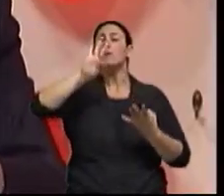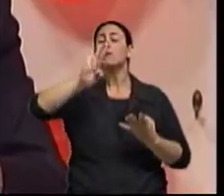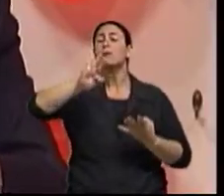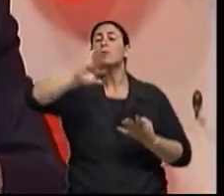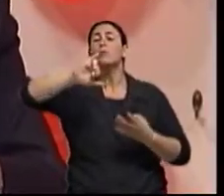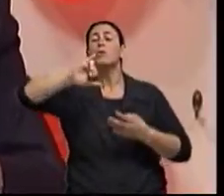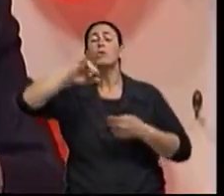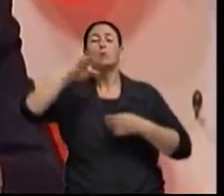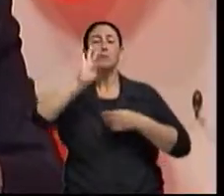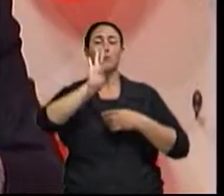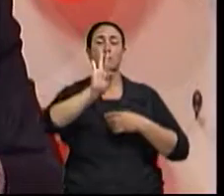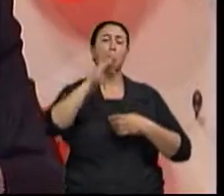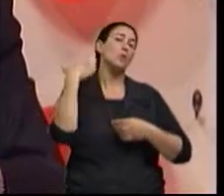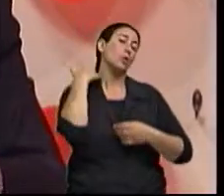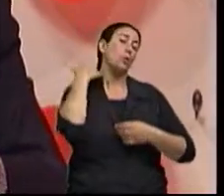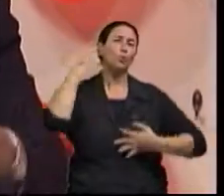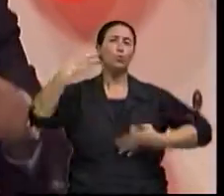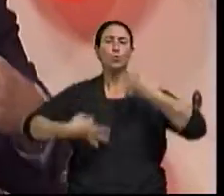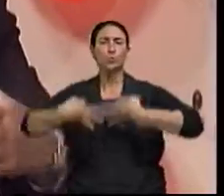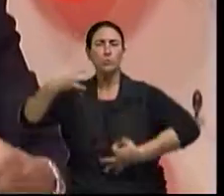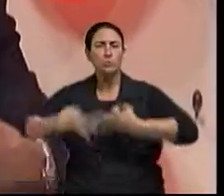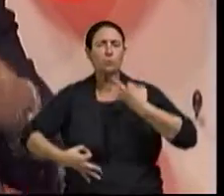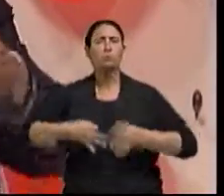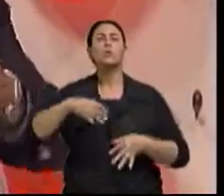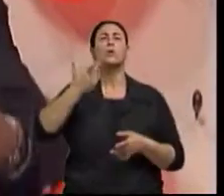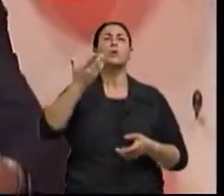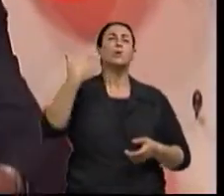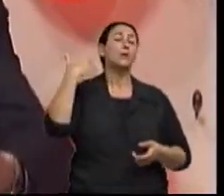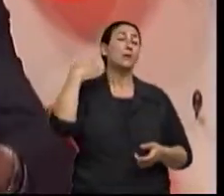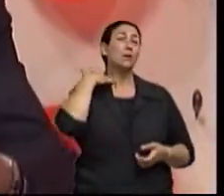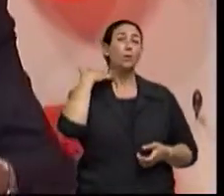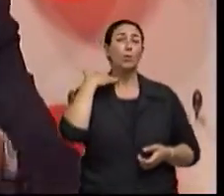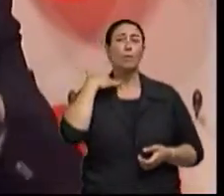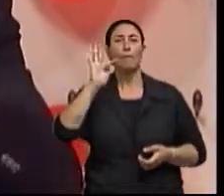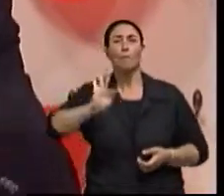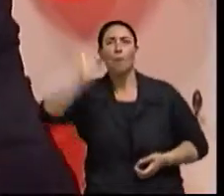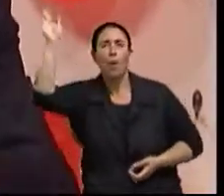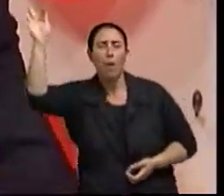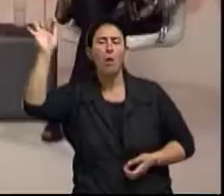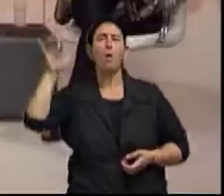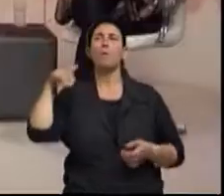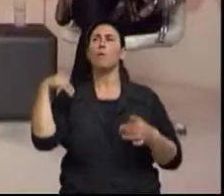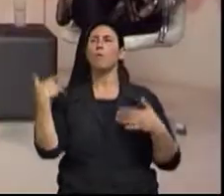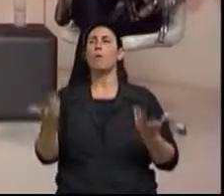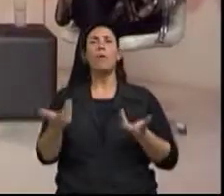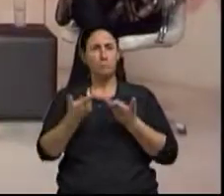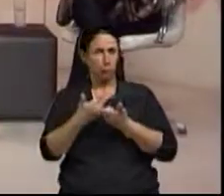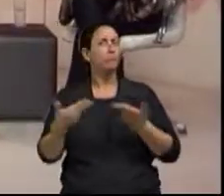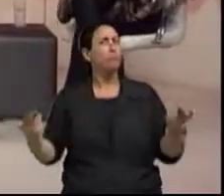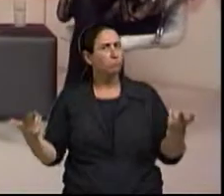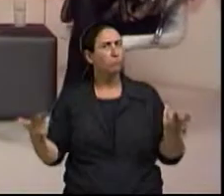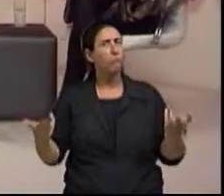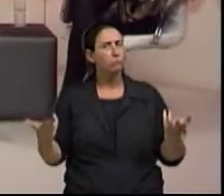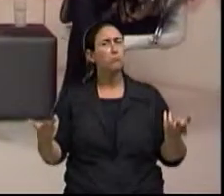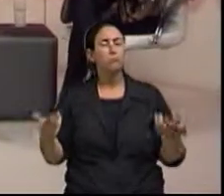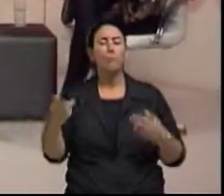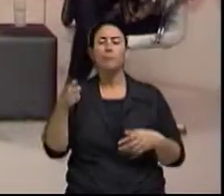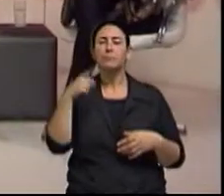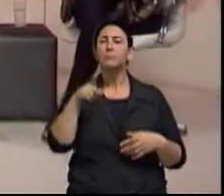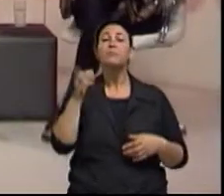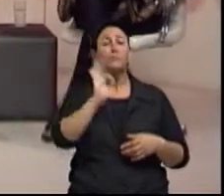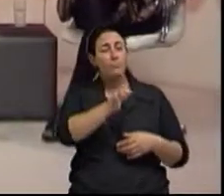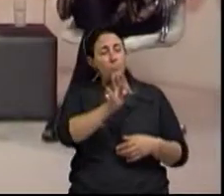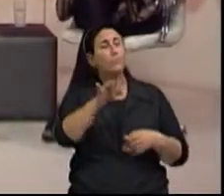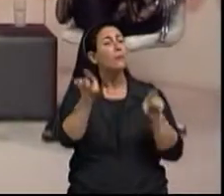Tribunal Regional Federal, o Estadual também, todos eles buscando palestras, buscando. E empresas como a Frasley Randon de